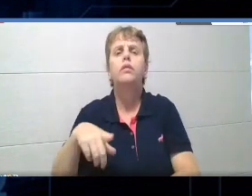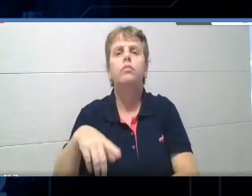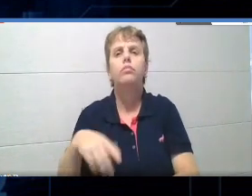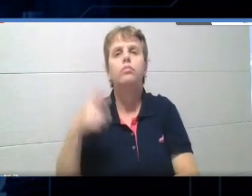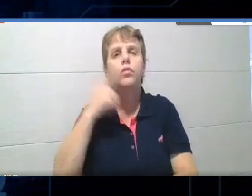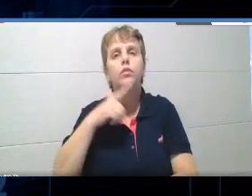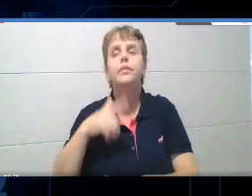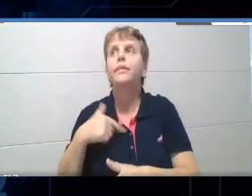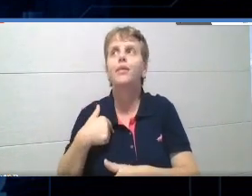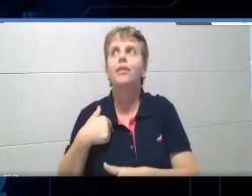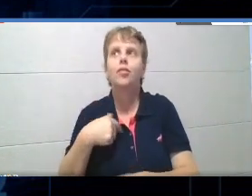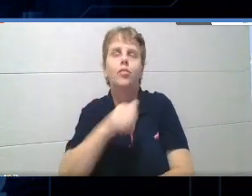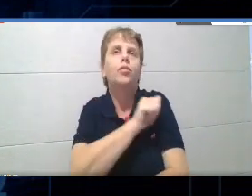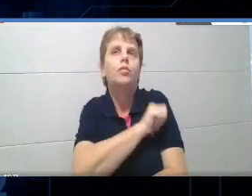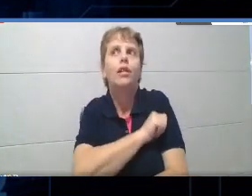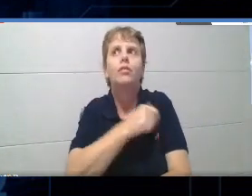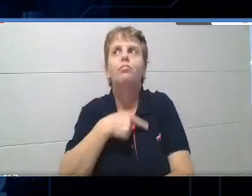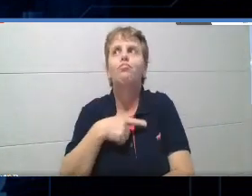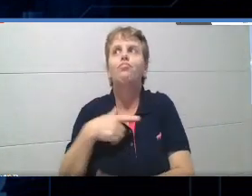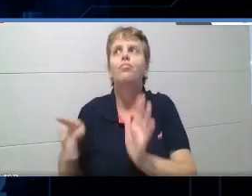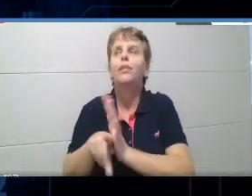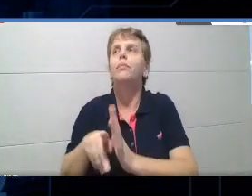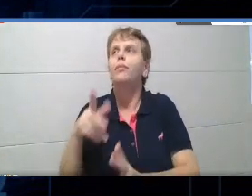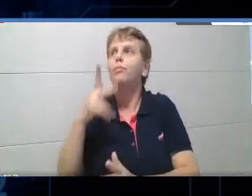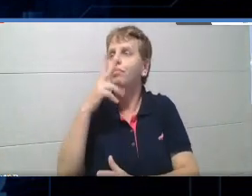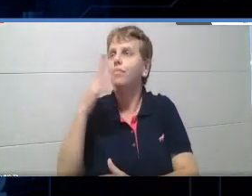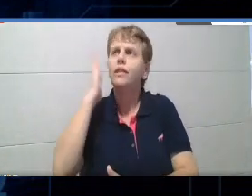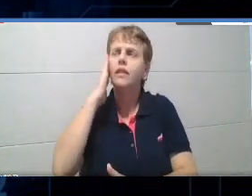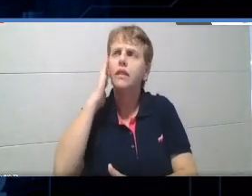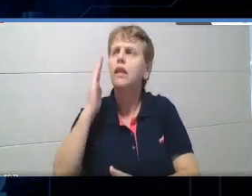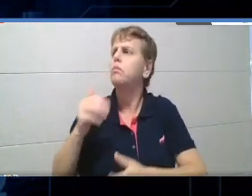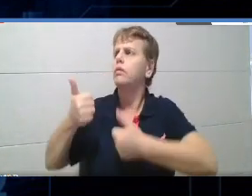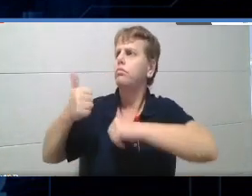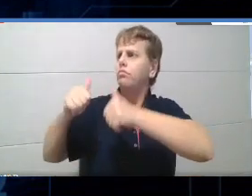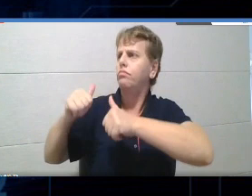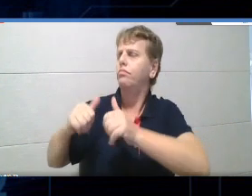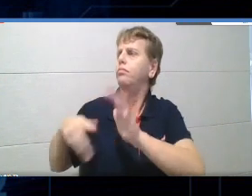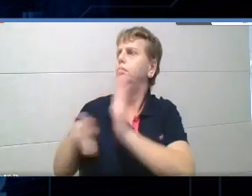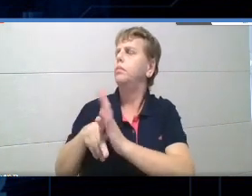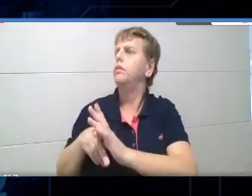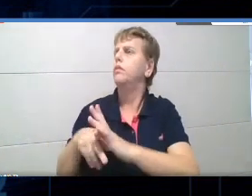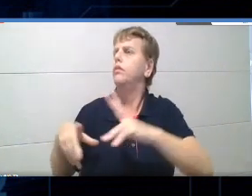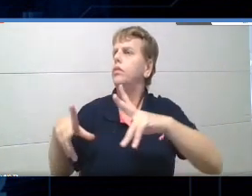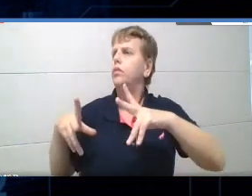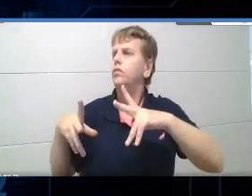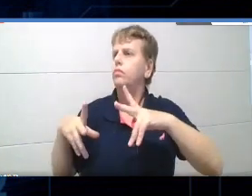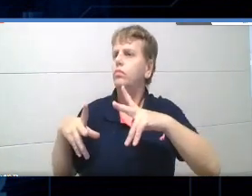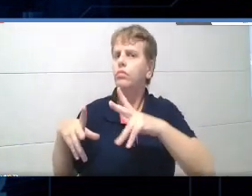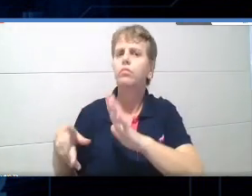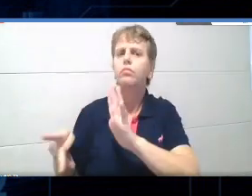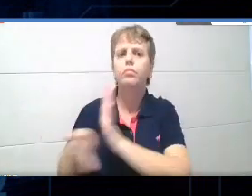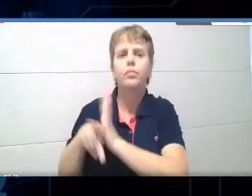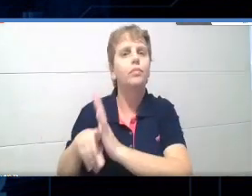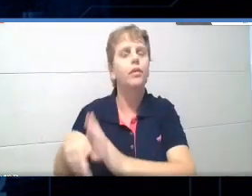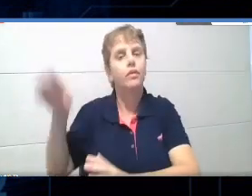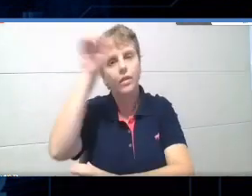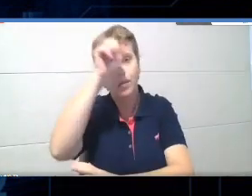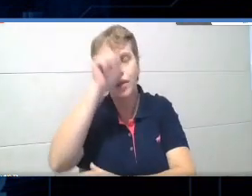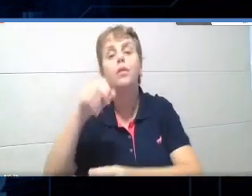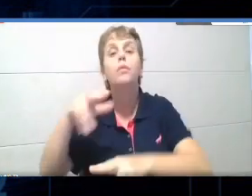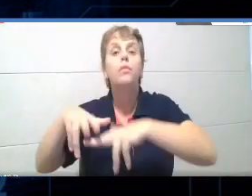de pertencimento do aprendizado, né, então a avaliação, ela colabora muito com isso e ela vem de encontro no que nós